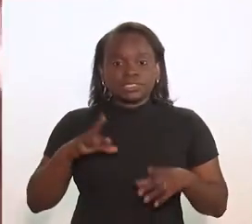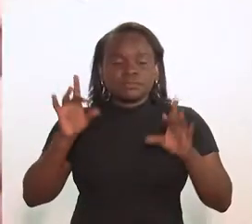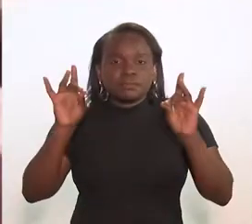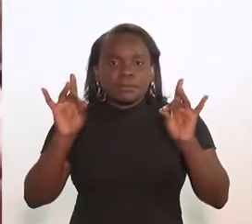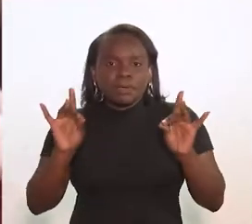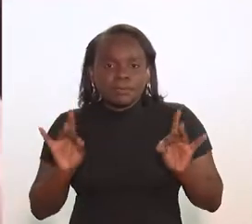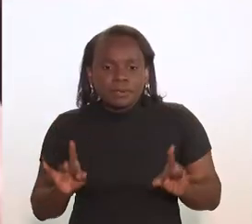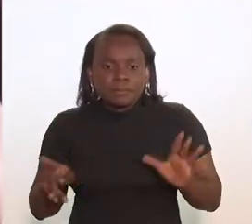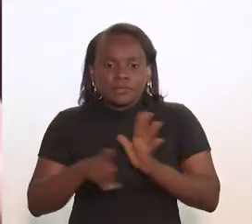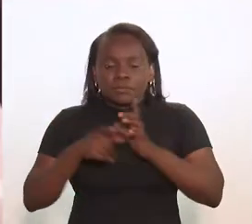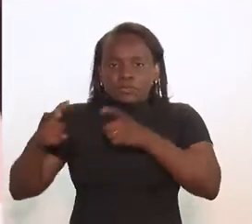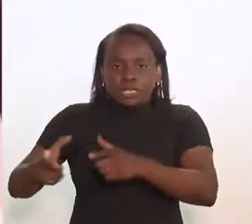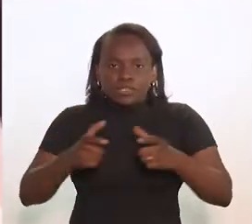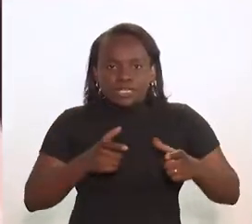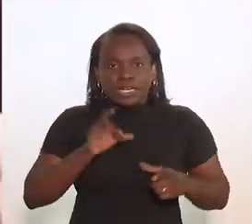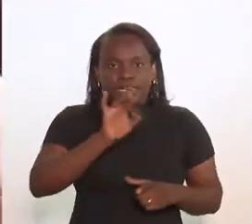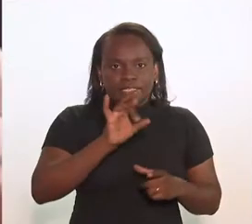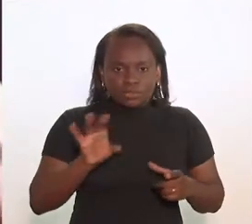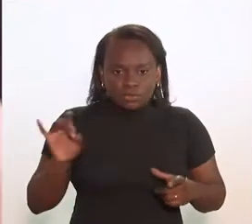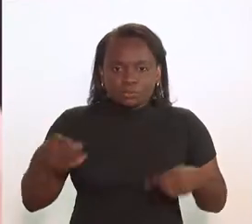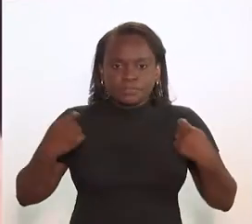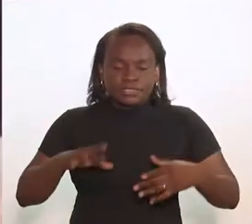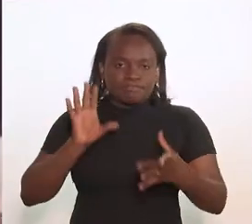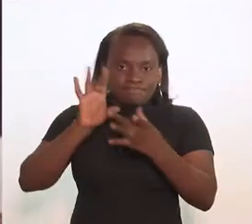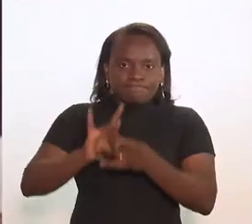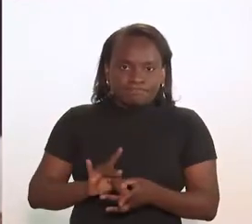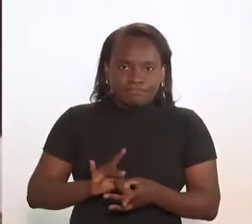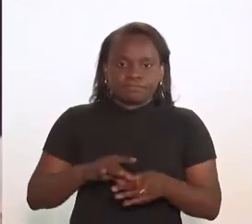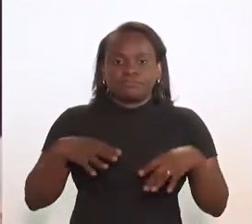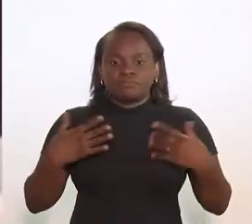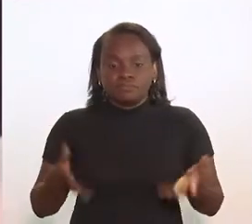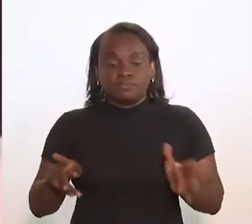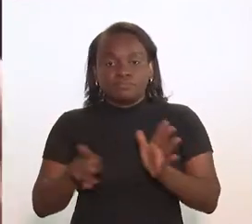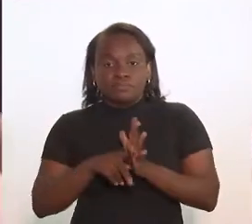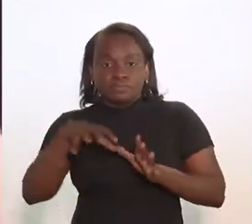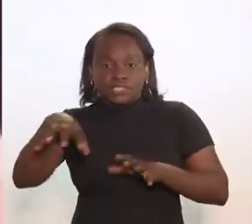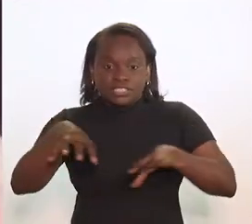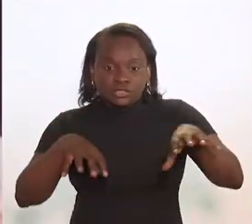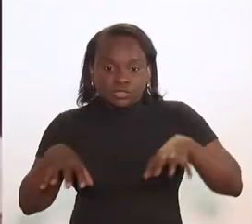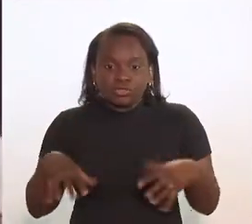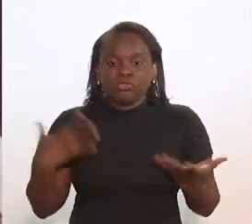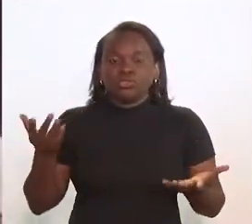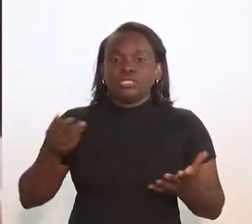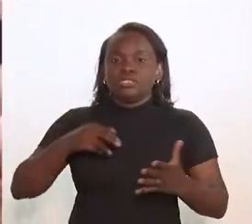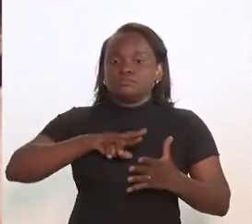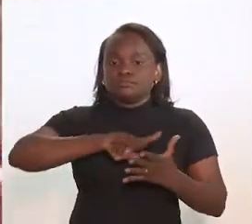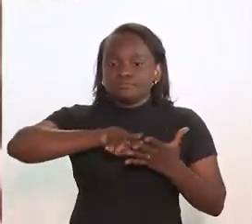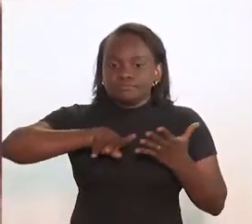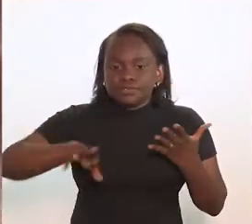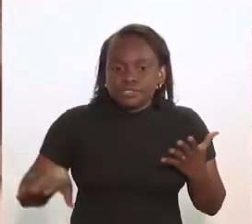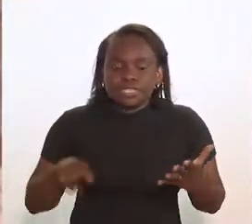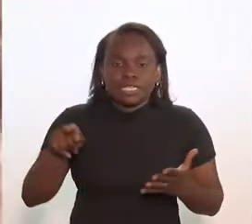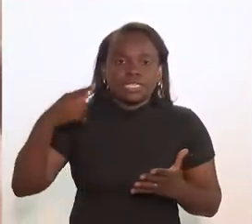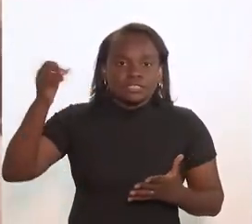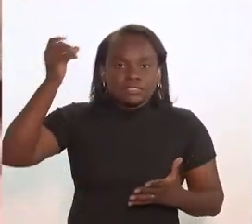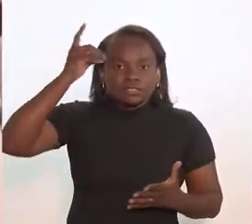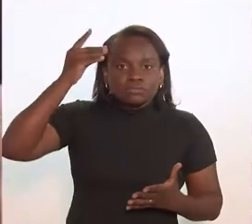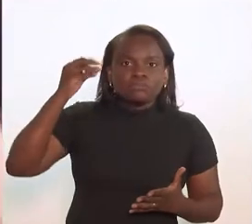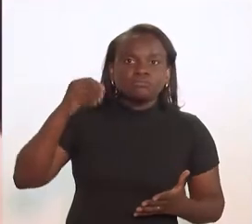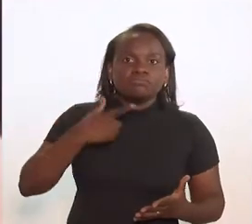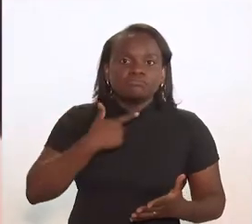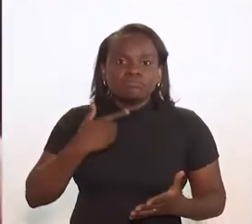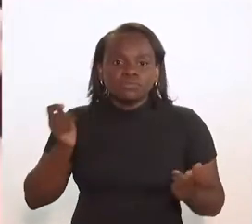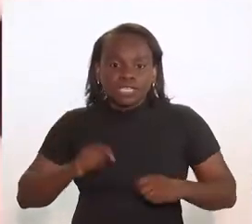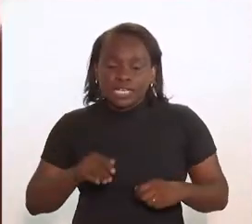especificidades regionais que a gente precisa se conectar, tanto de setor, quanto de característica, vocação,